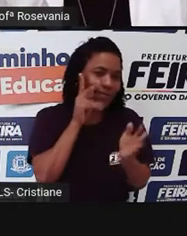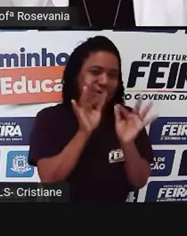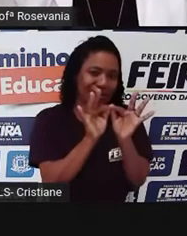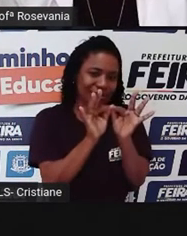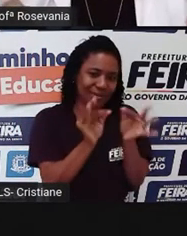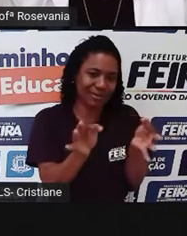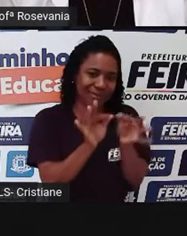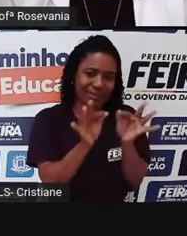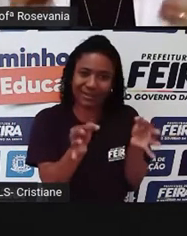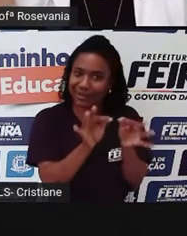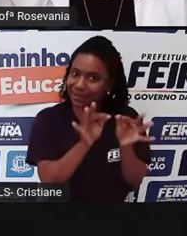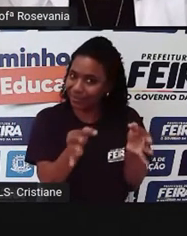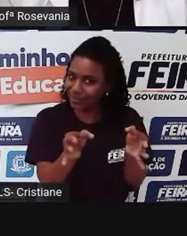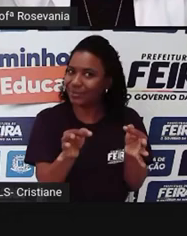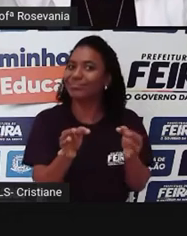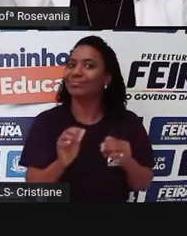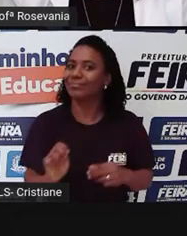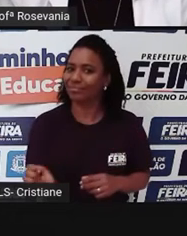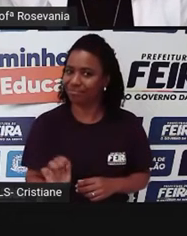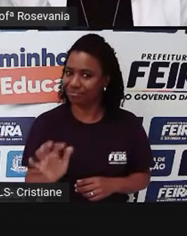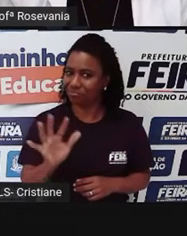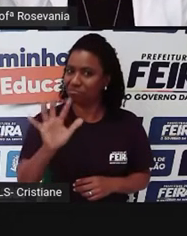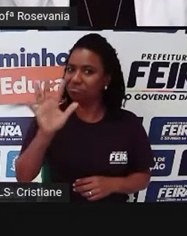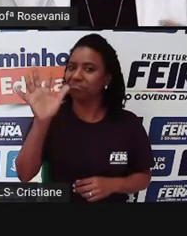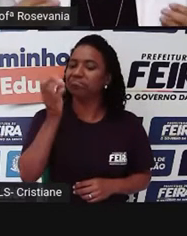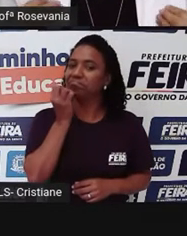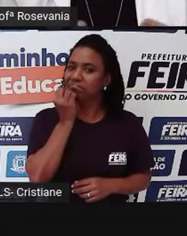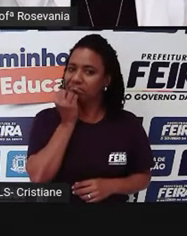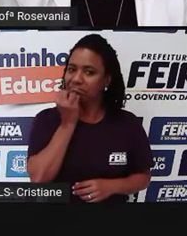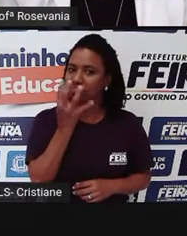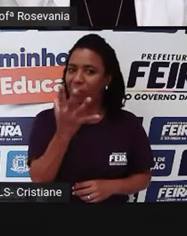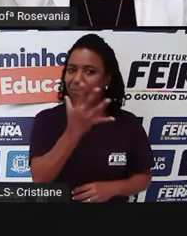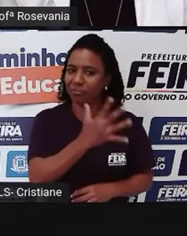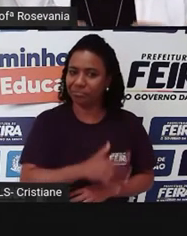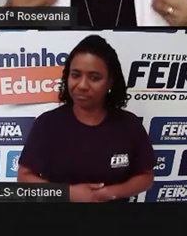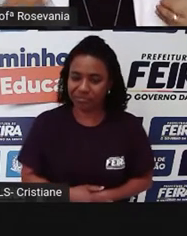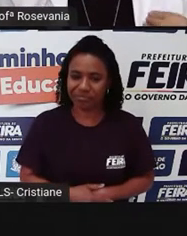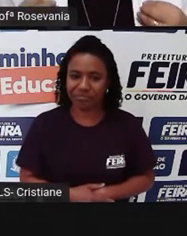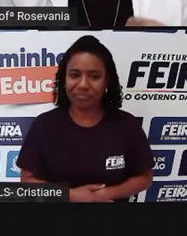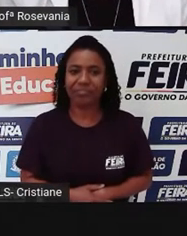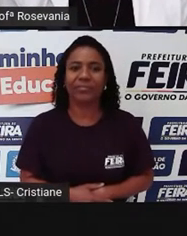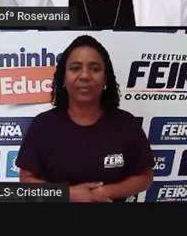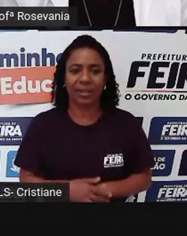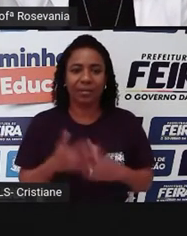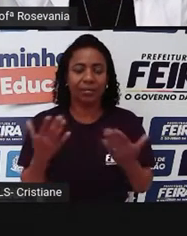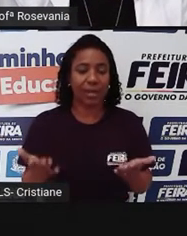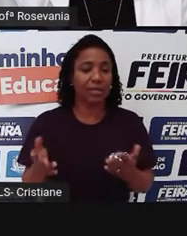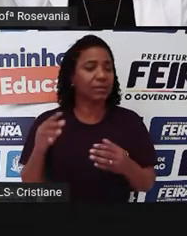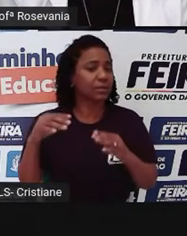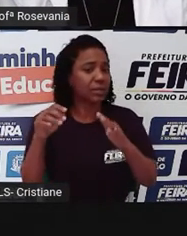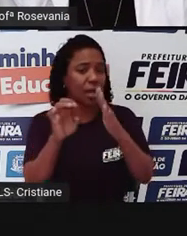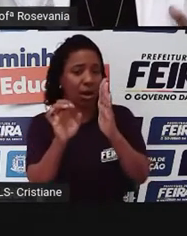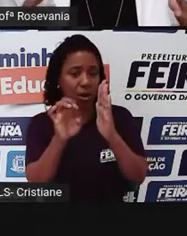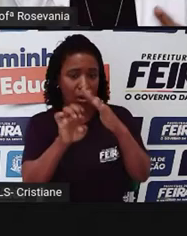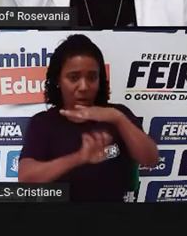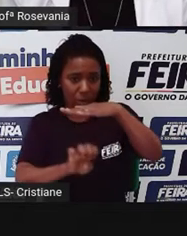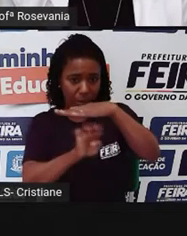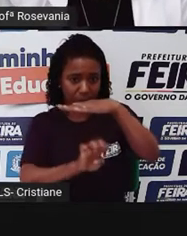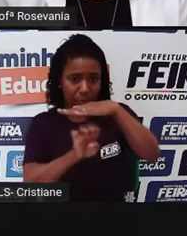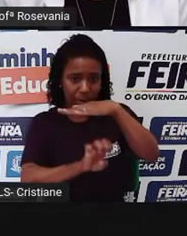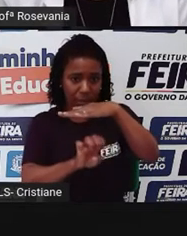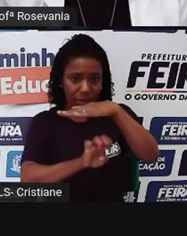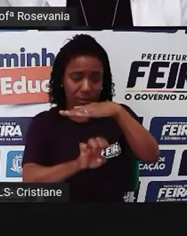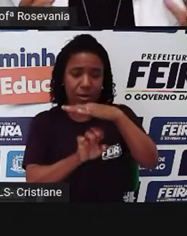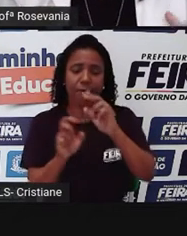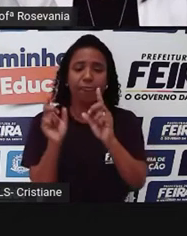lojas aí já é um vinho, né, já de grande qualidade. Mas, de qualquer forma, vende apenas esse produto. Tem algumas